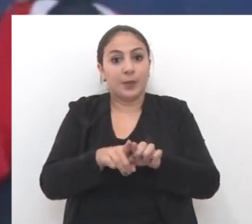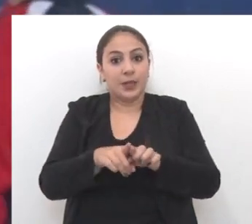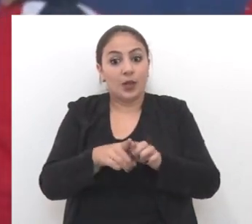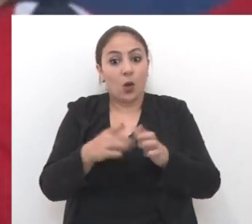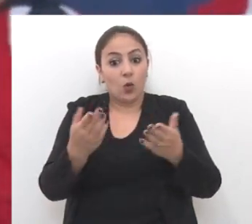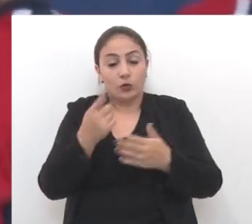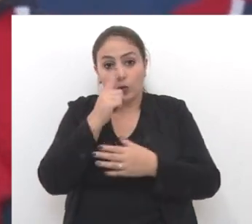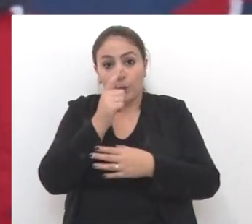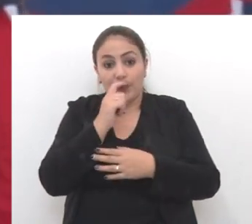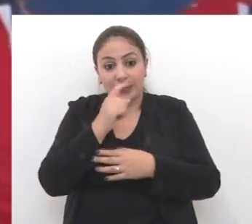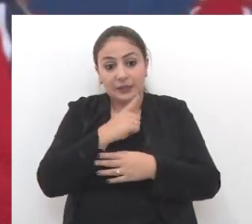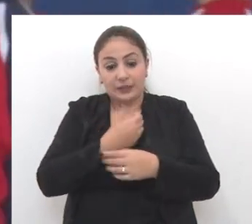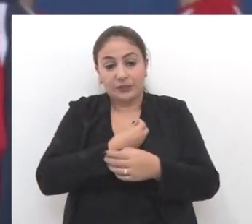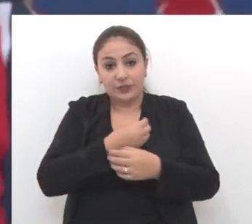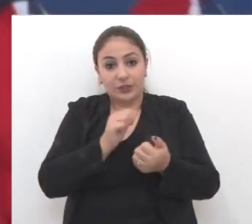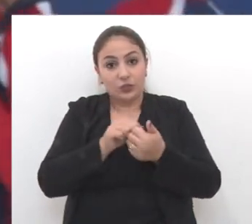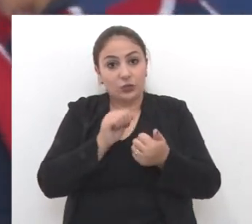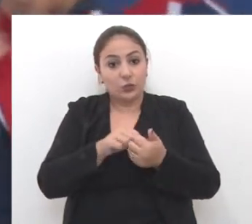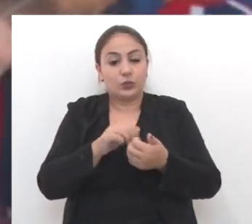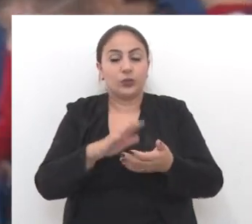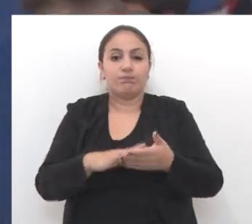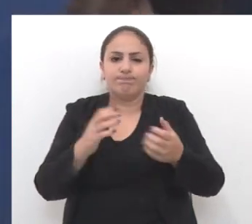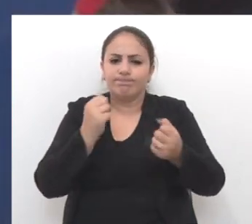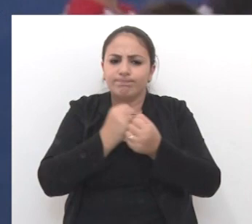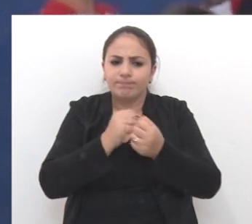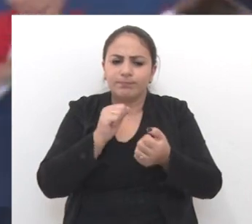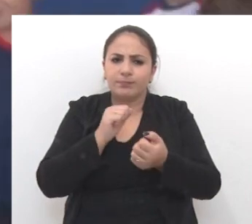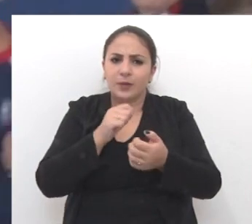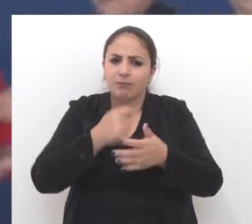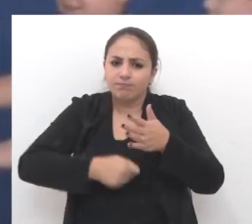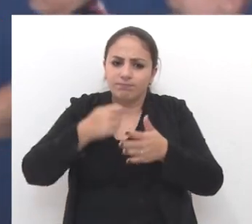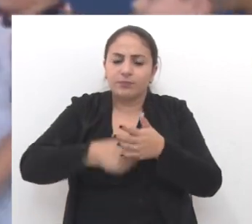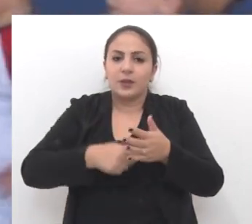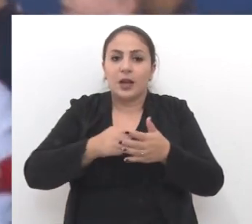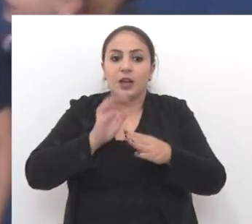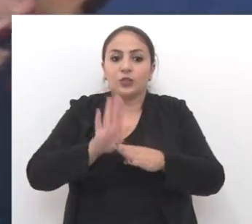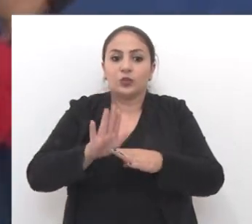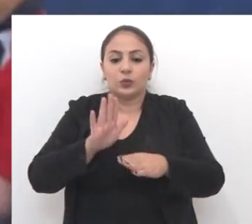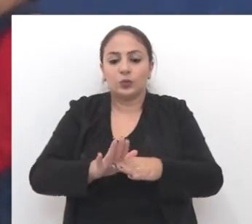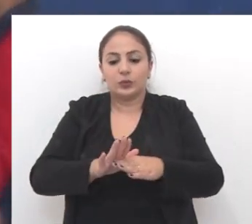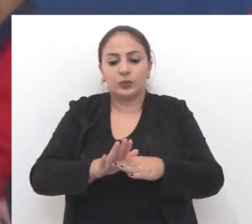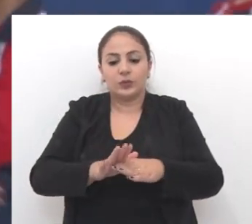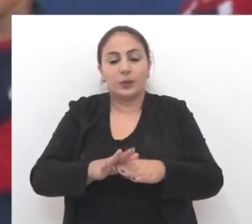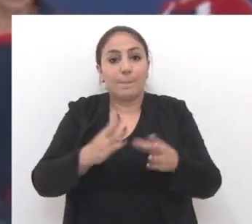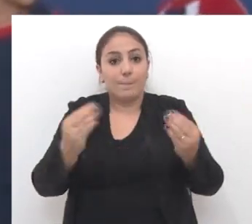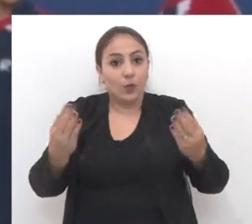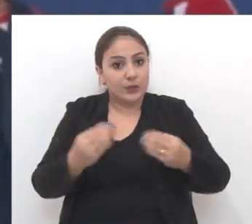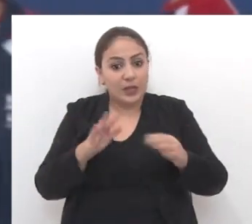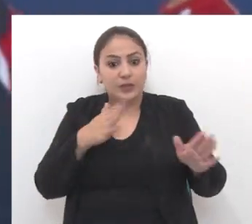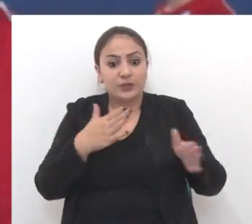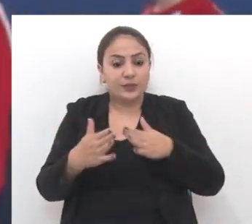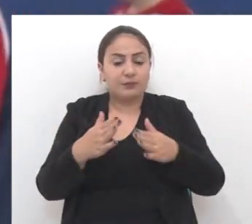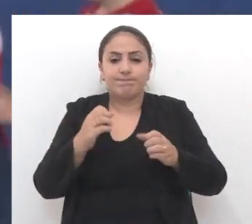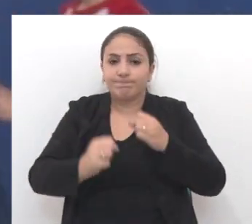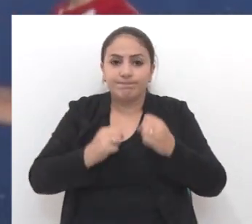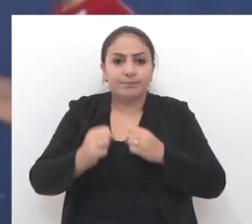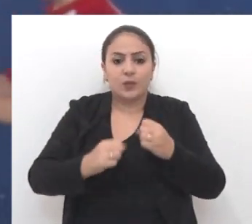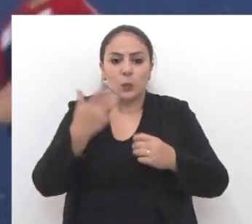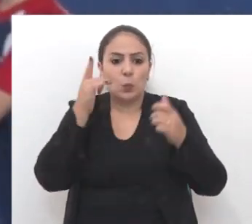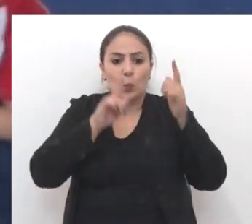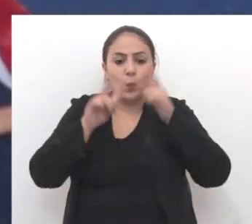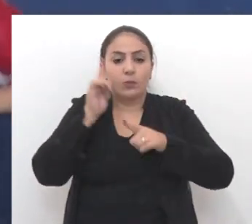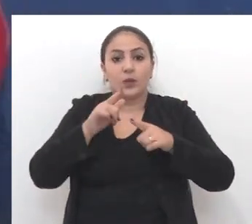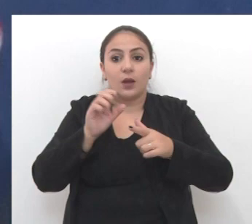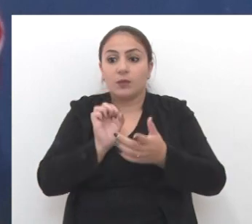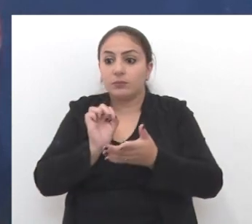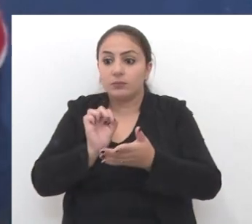dos pais que hoje estão conosco, onde abraçaram a causa, onde juntos nos auxiliam, nos ajudam. E muitos que muitas vezes na correria não